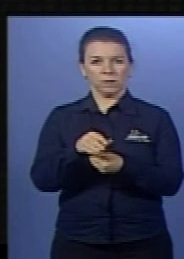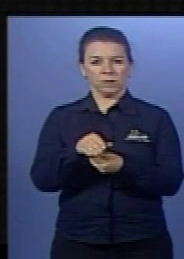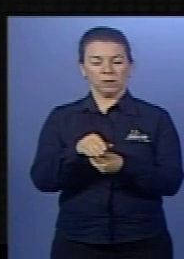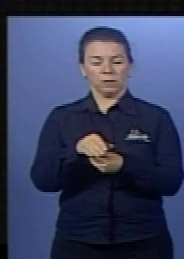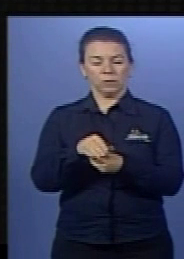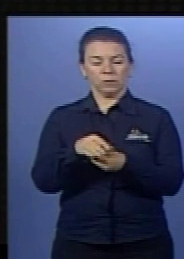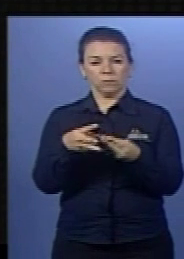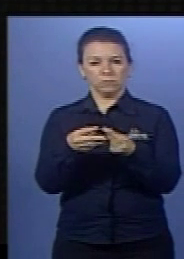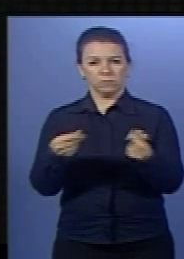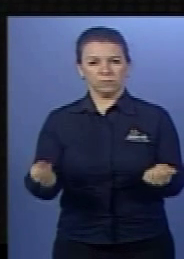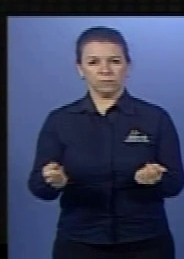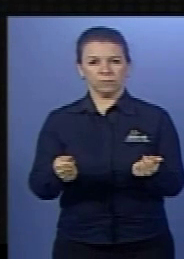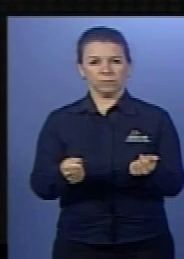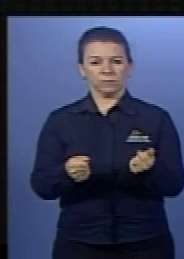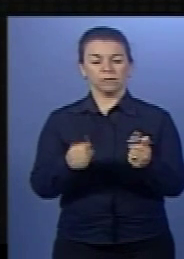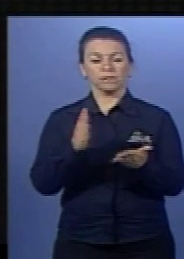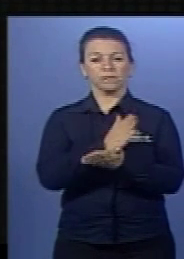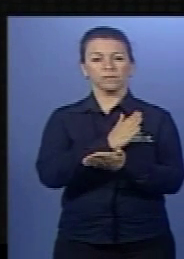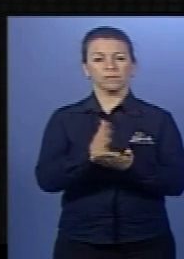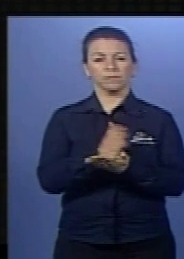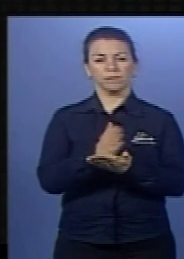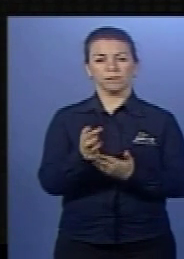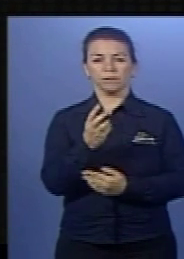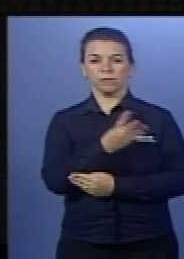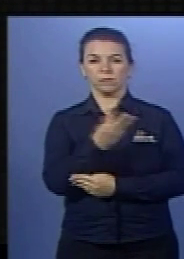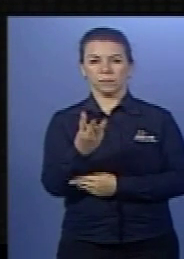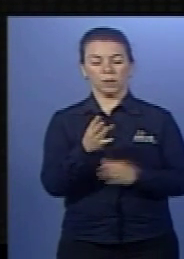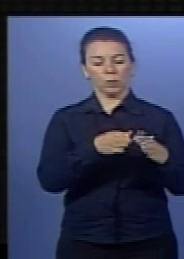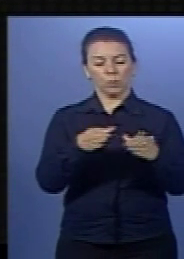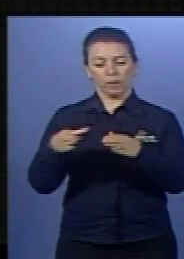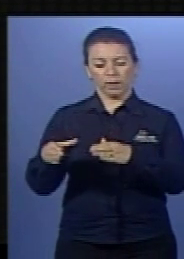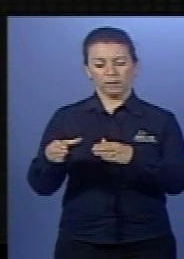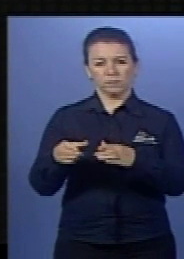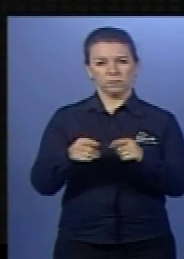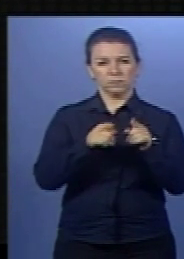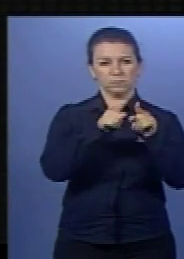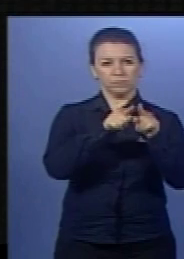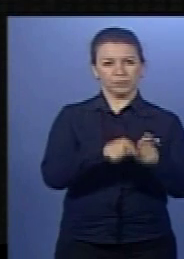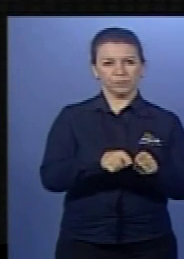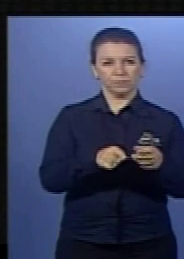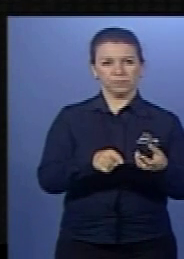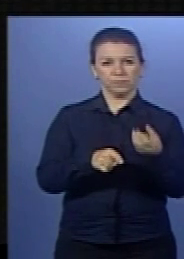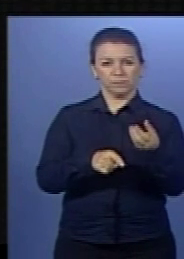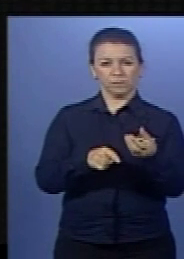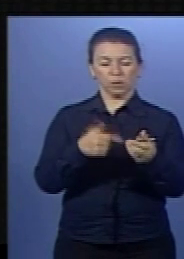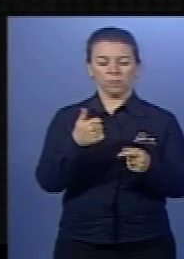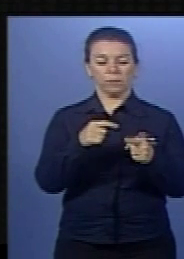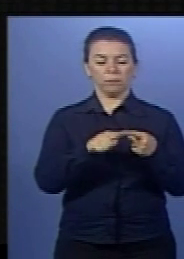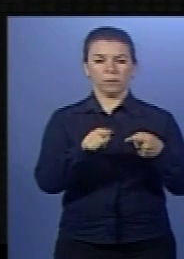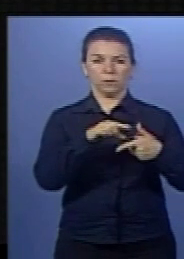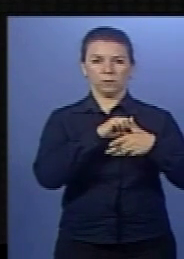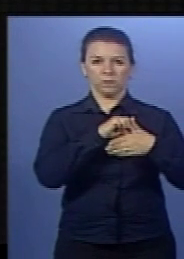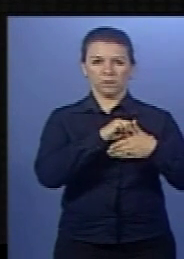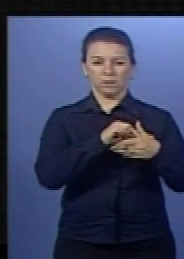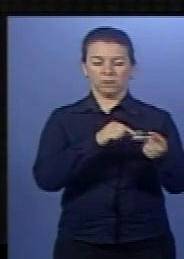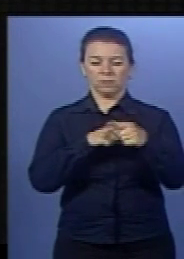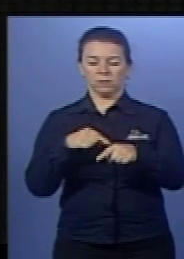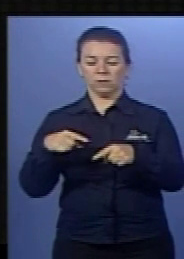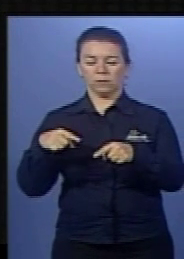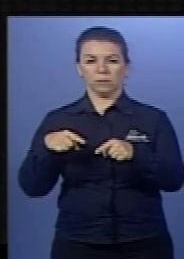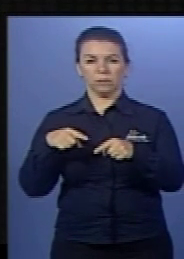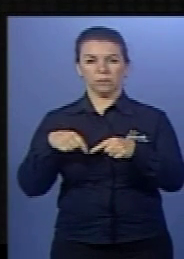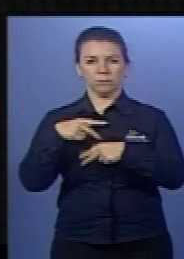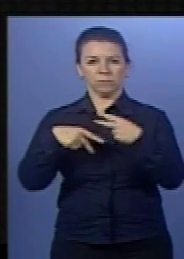distribuída em três tubos de ensaio com os seguintes conteúdos. Tubo 1, carne. Tubo 2, macarrão.